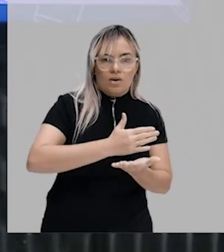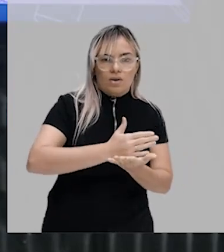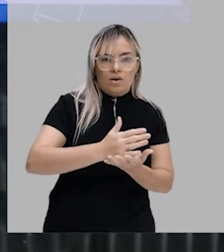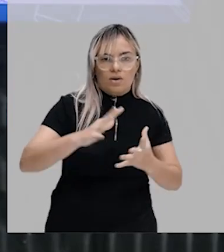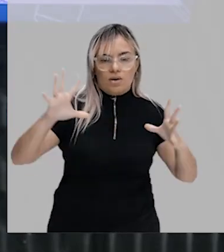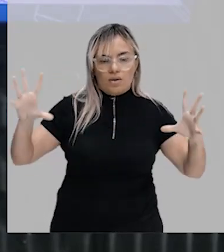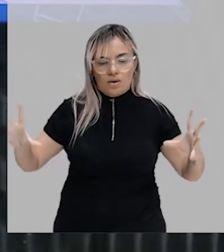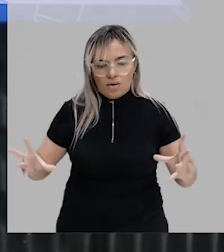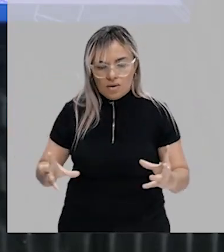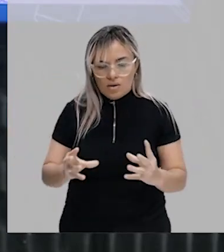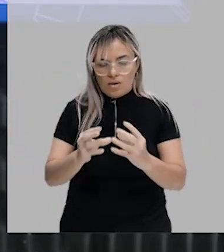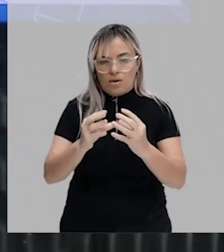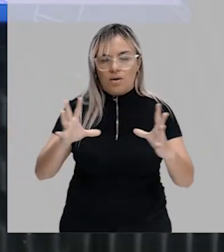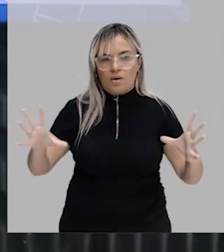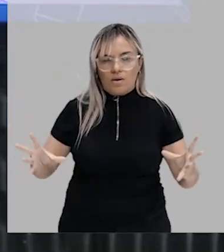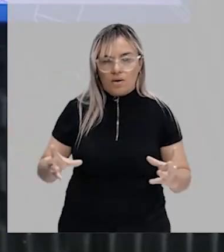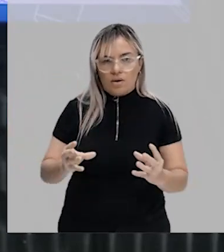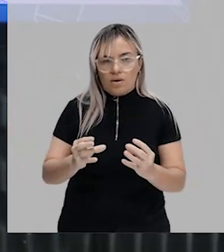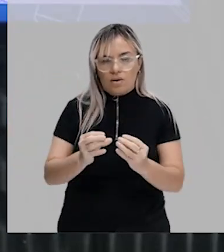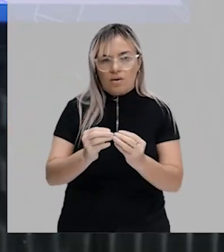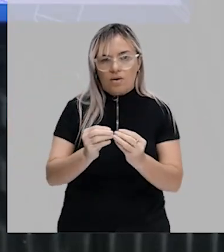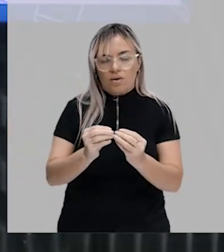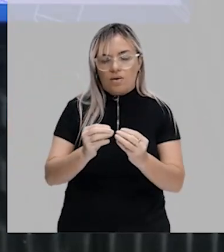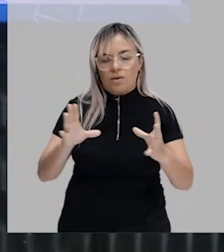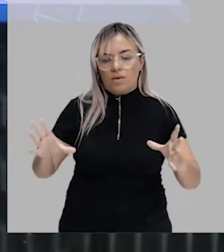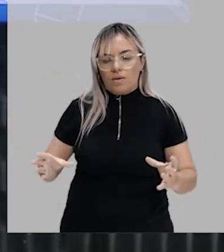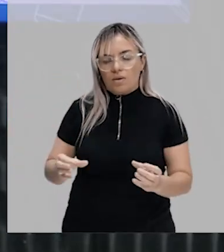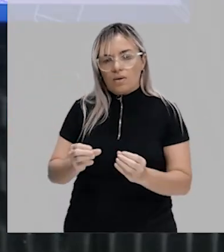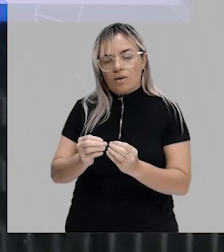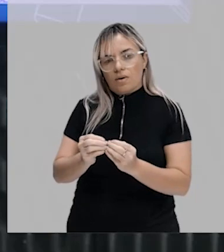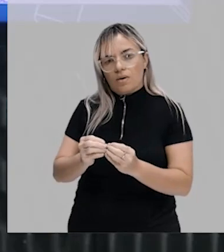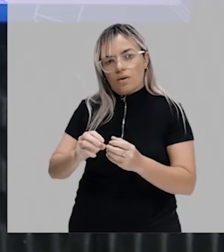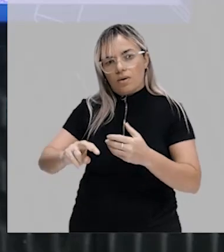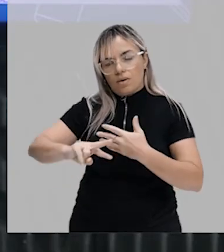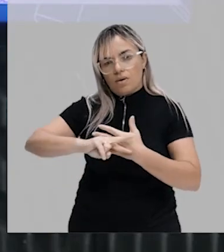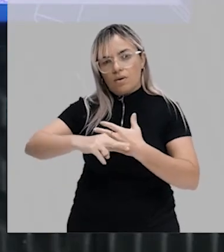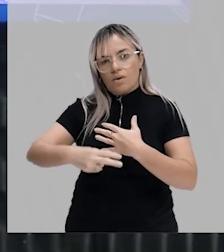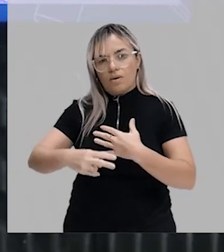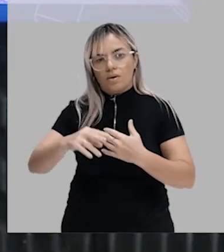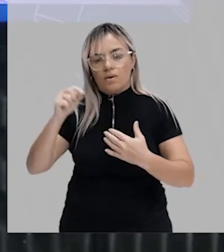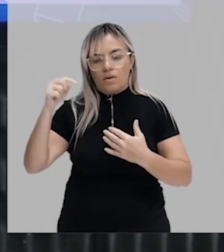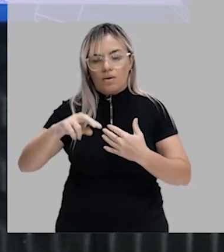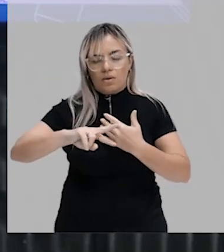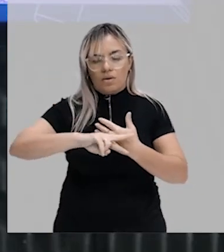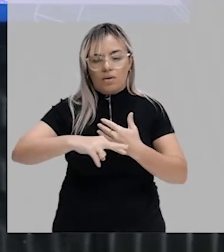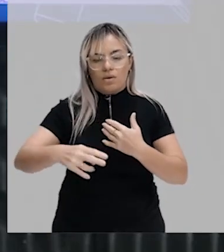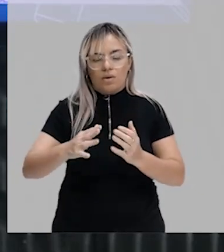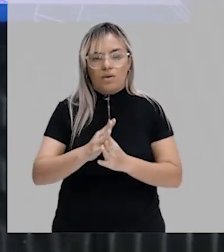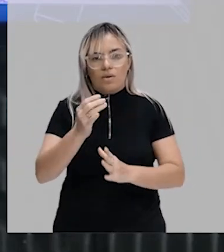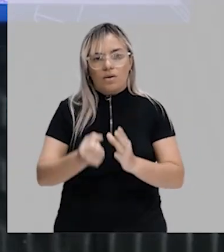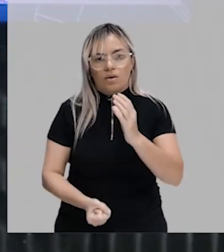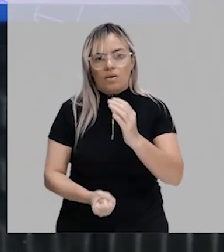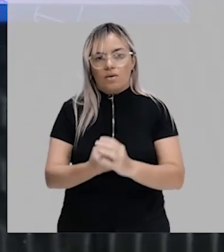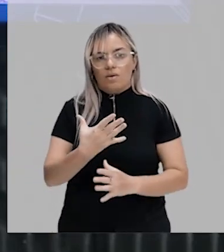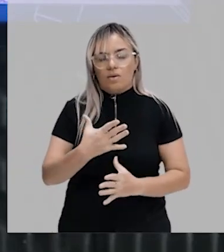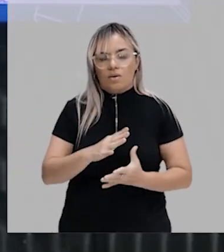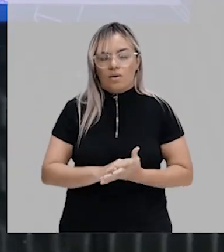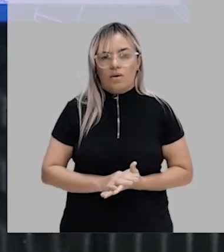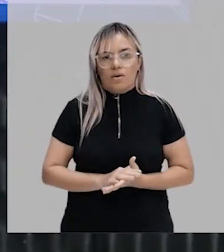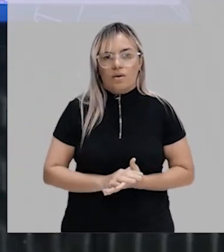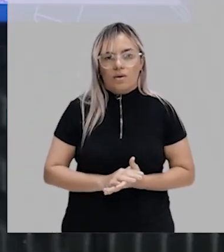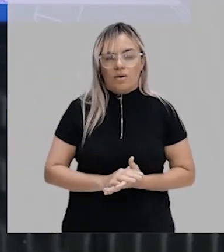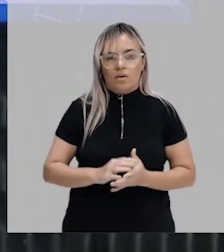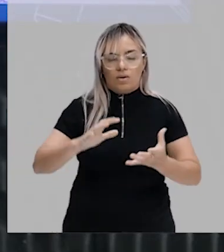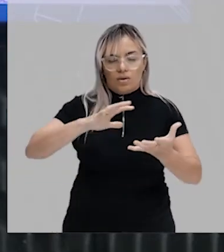ao se acumular, foi gerando consequências. A primeira consequência seria a produção de uma